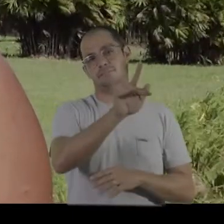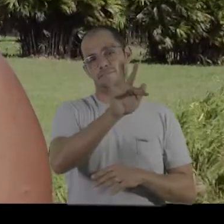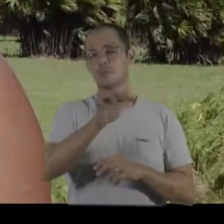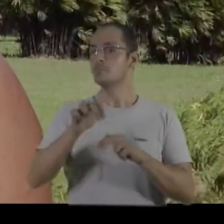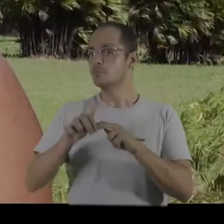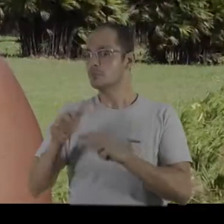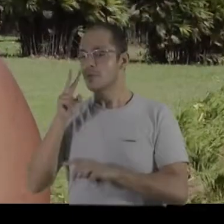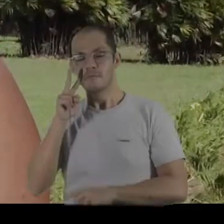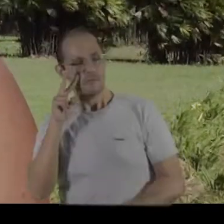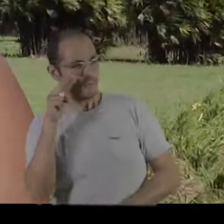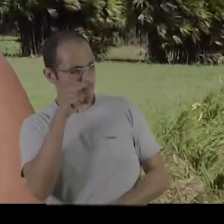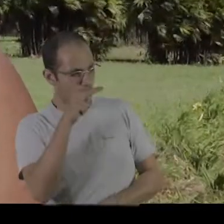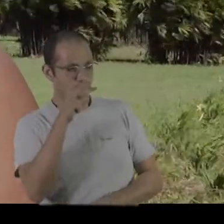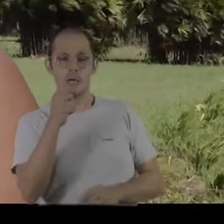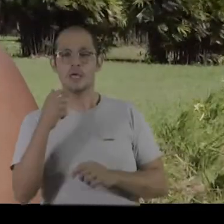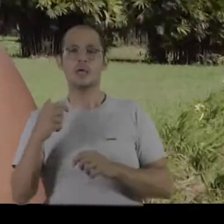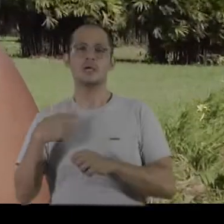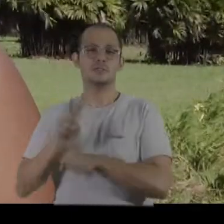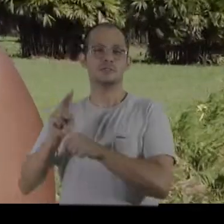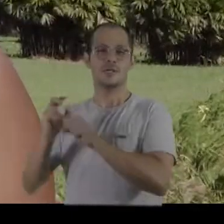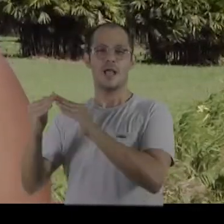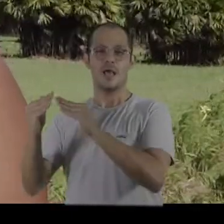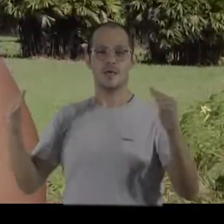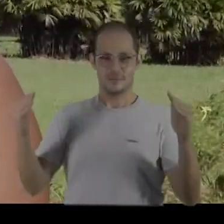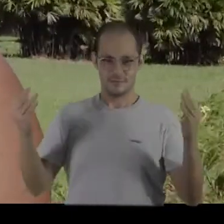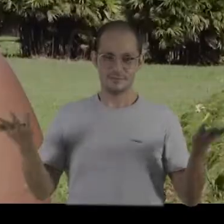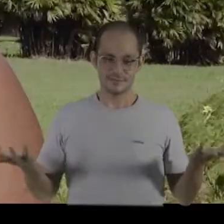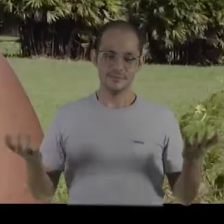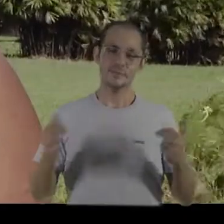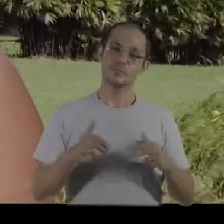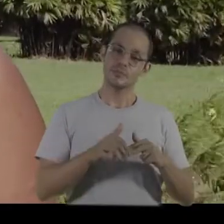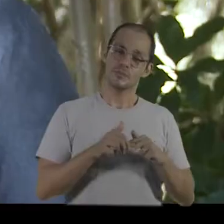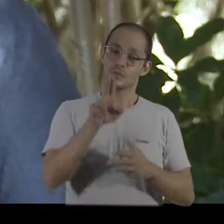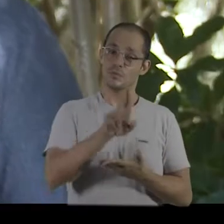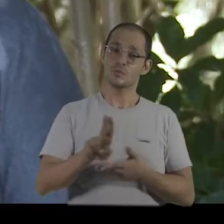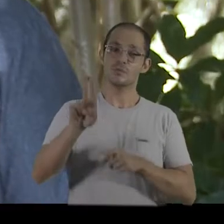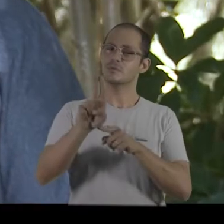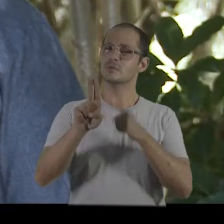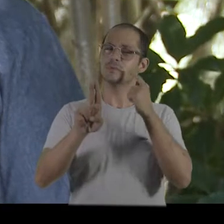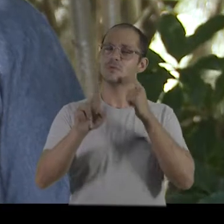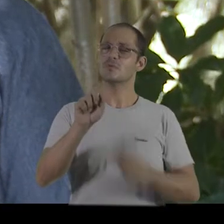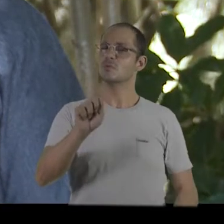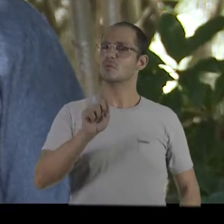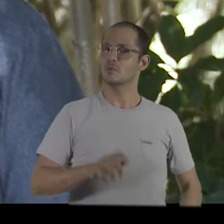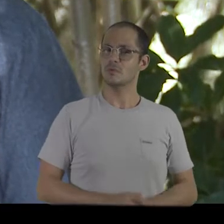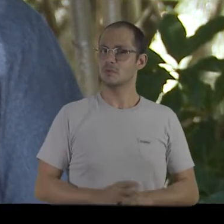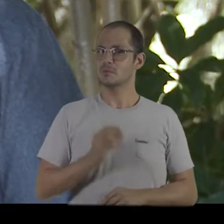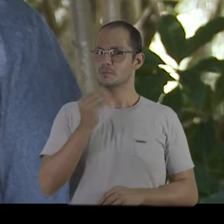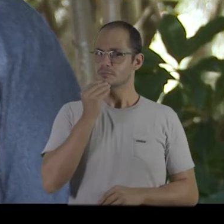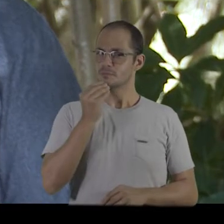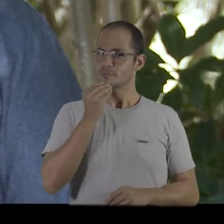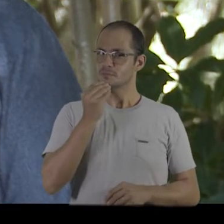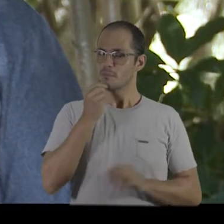depois vir estudar dentro da Rural. Então, eles veem isso aqui como extensão da casa deles. A universidade em si, eu penso que